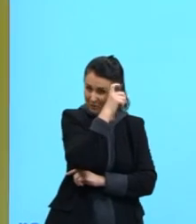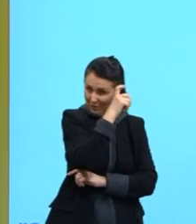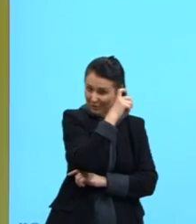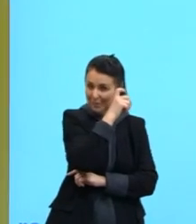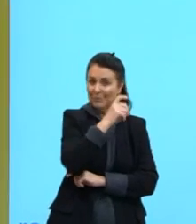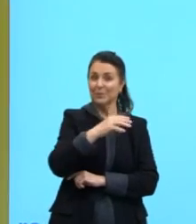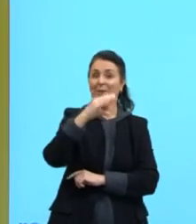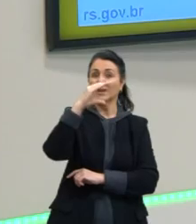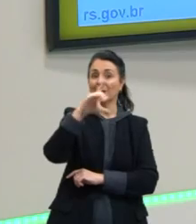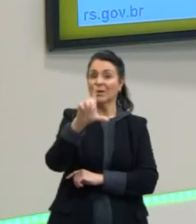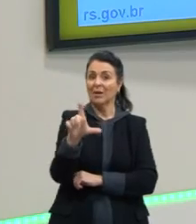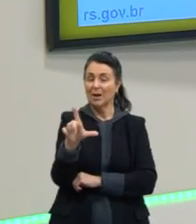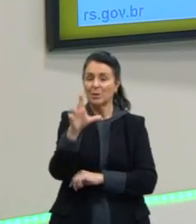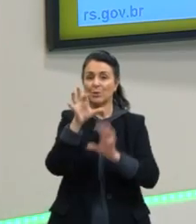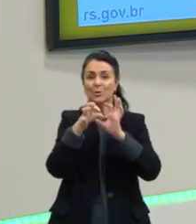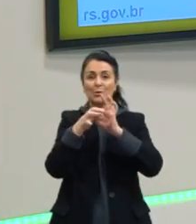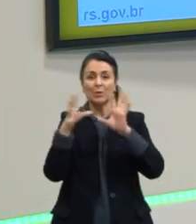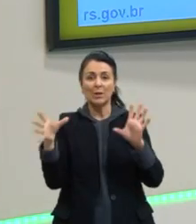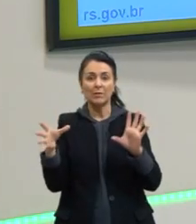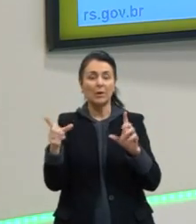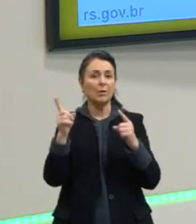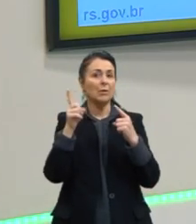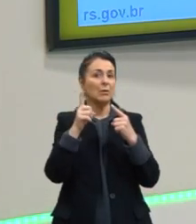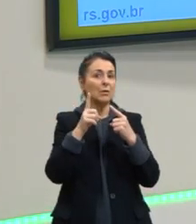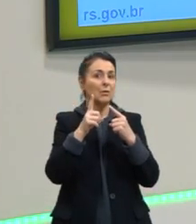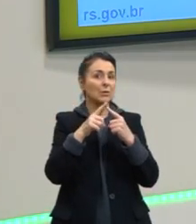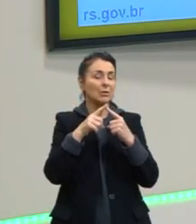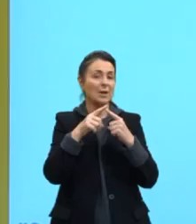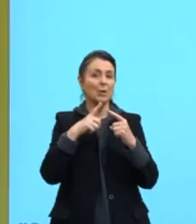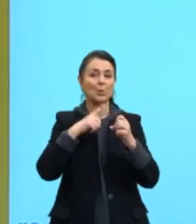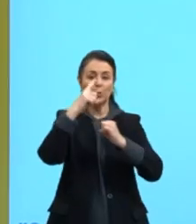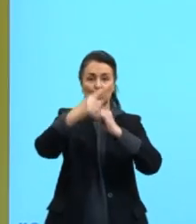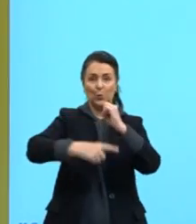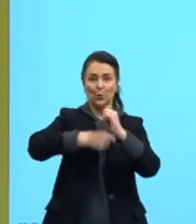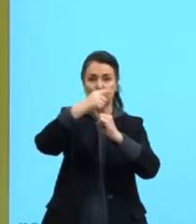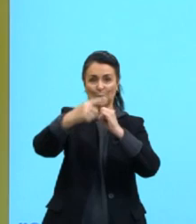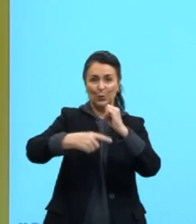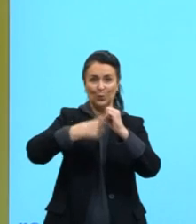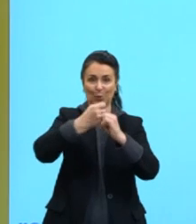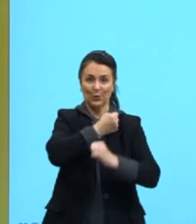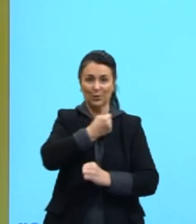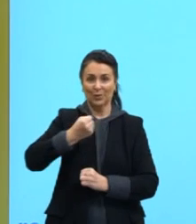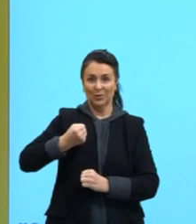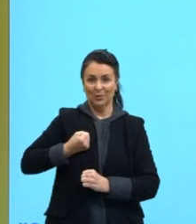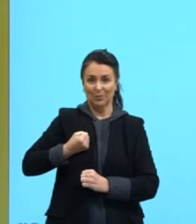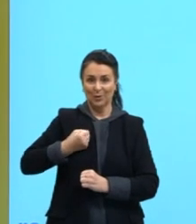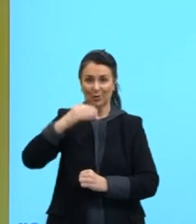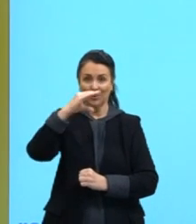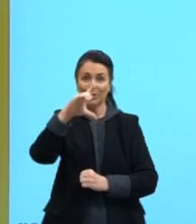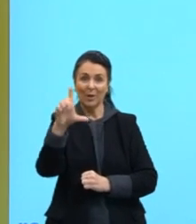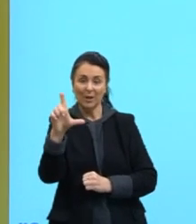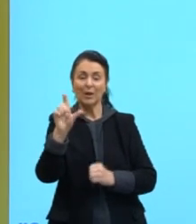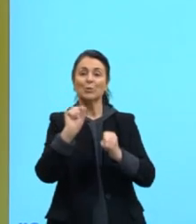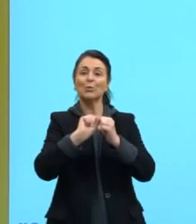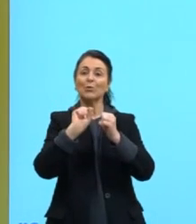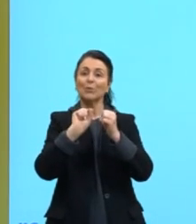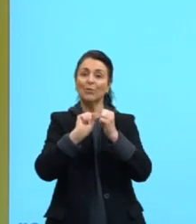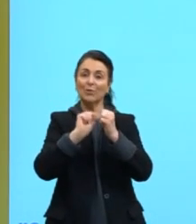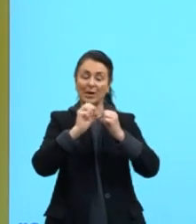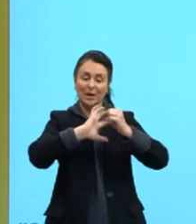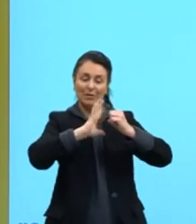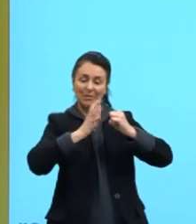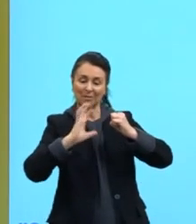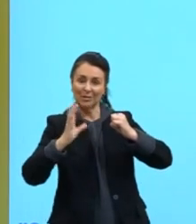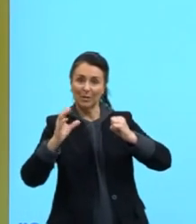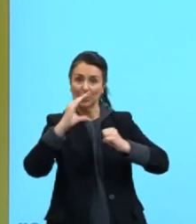o cálcio livre é do tipo, aí tem o número atômico do cálcio, porque aí a consegue fazer a distribuição eletrônica do cálcio.